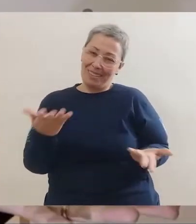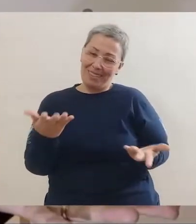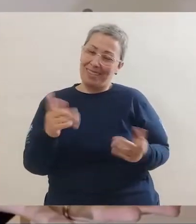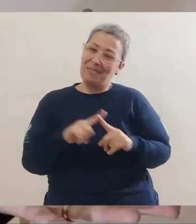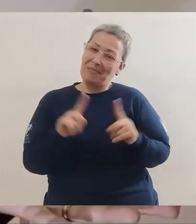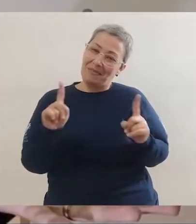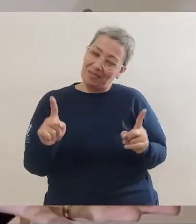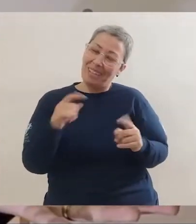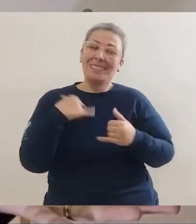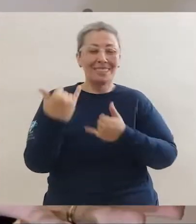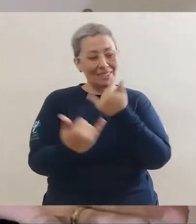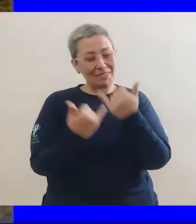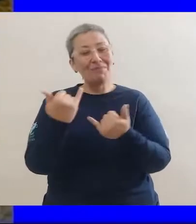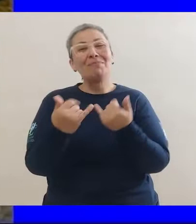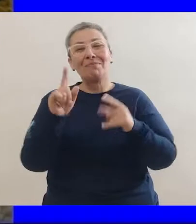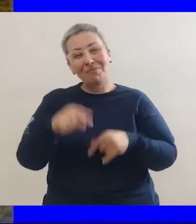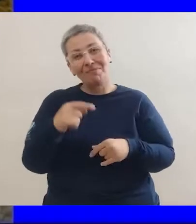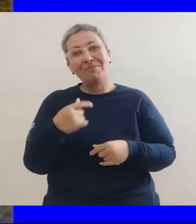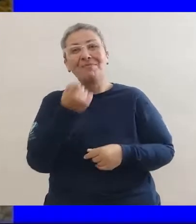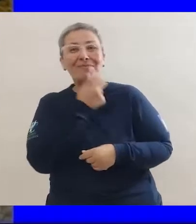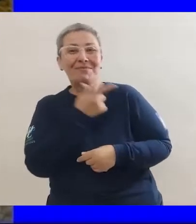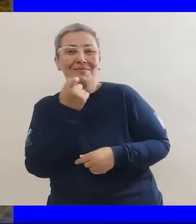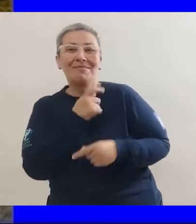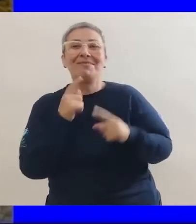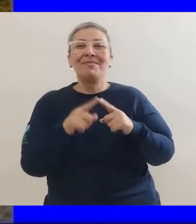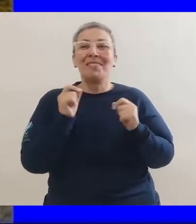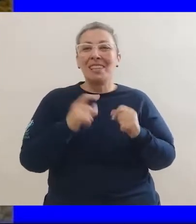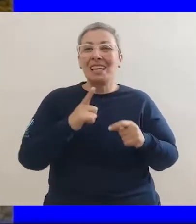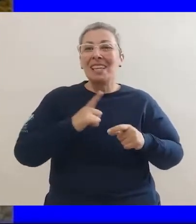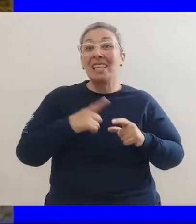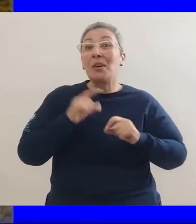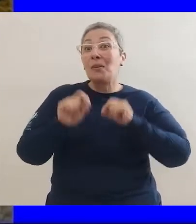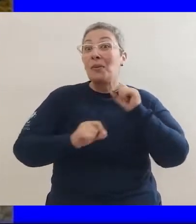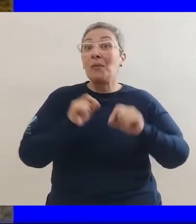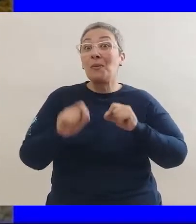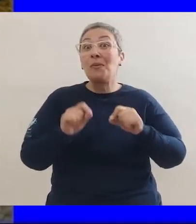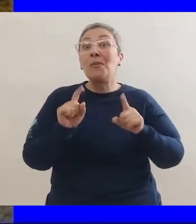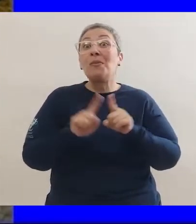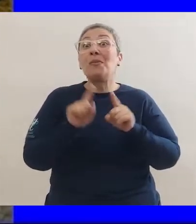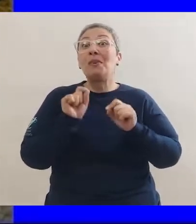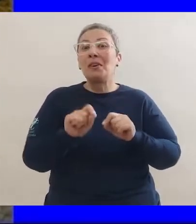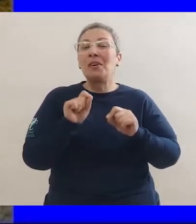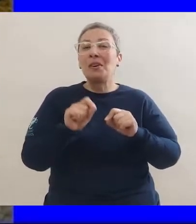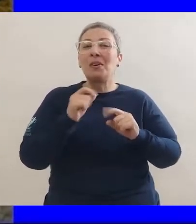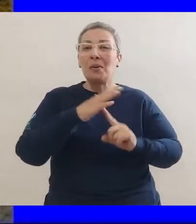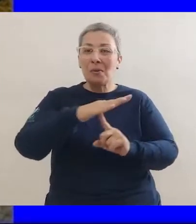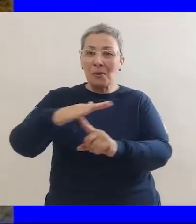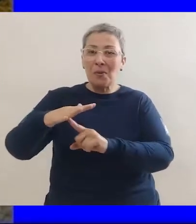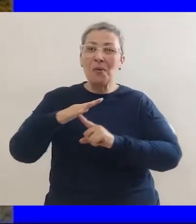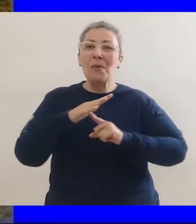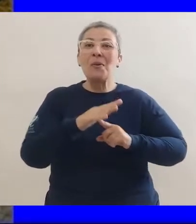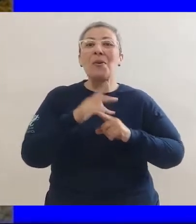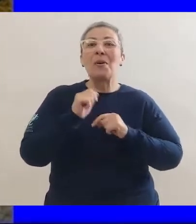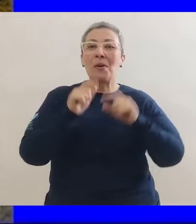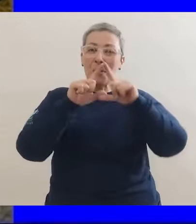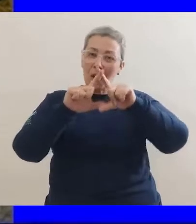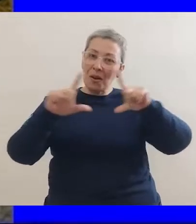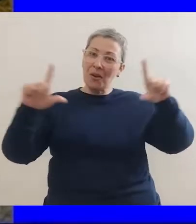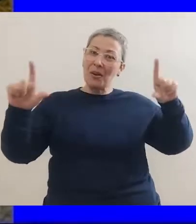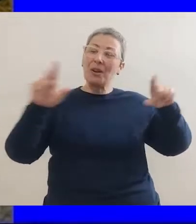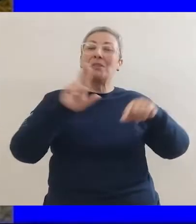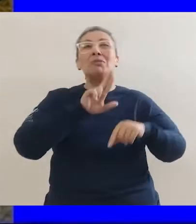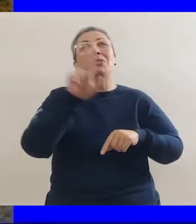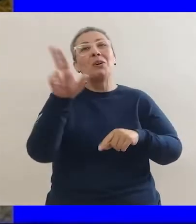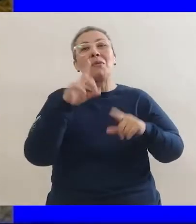Claro que não é, né gente? Mas a brincadeira é tão engraçada que rendeu até, sabe o quê? Um parque